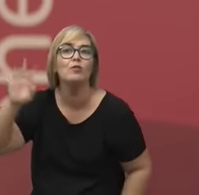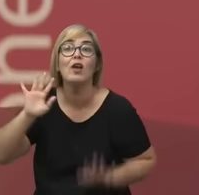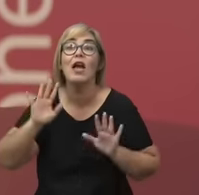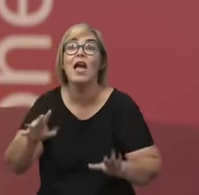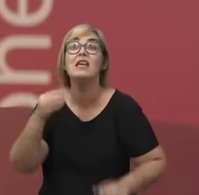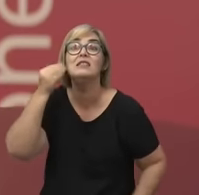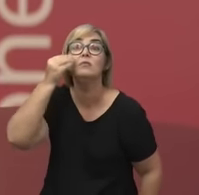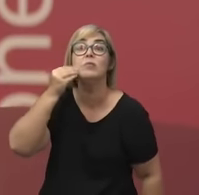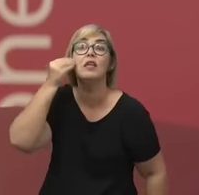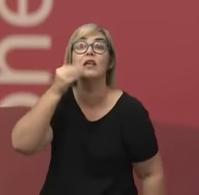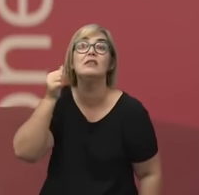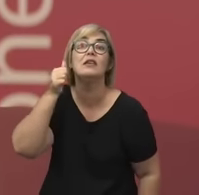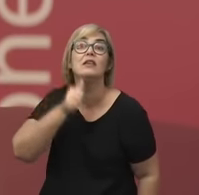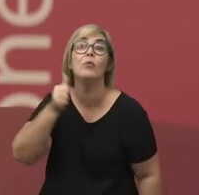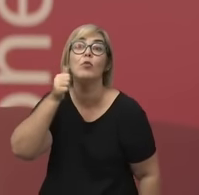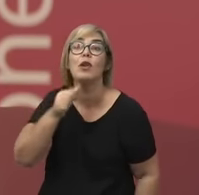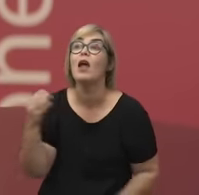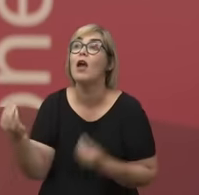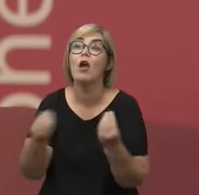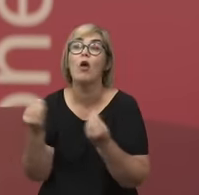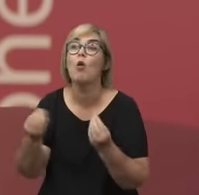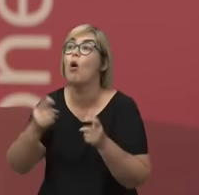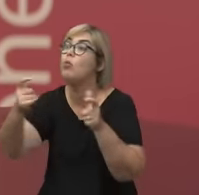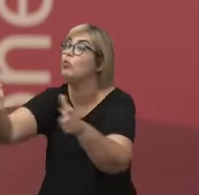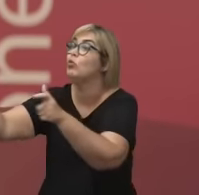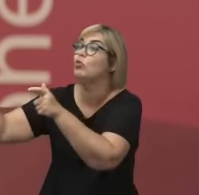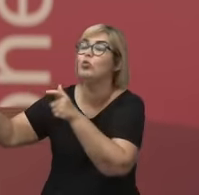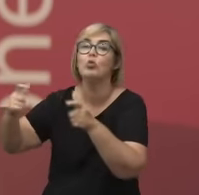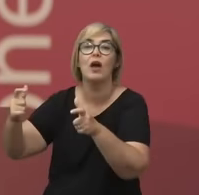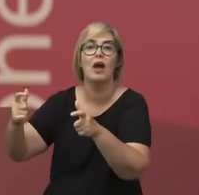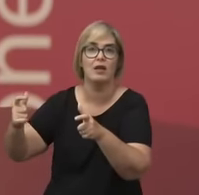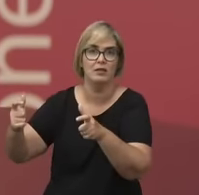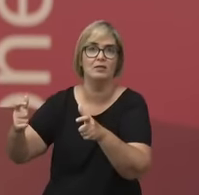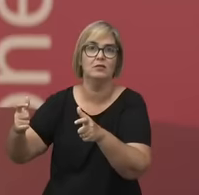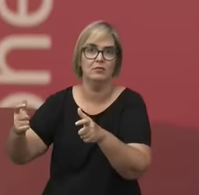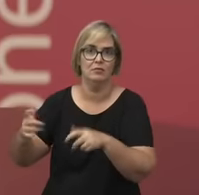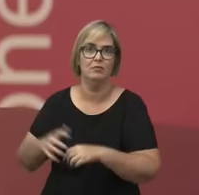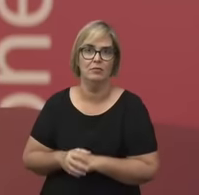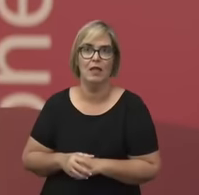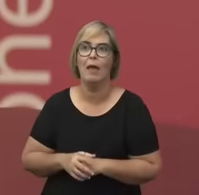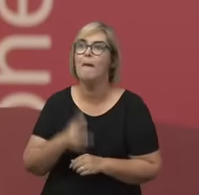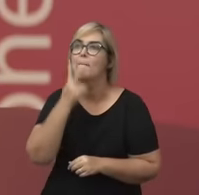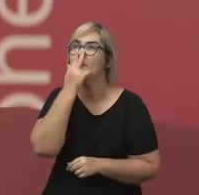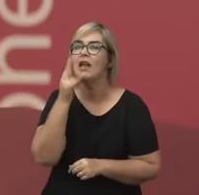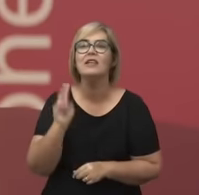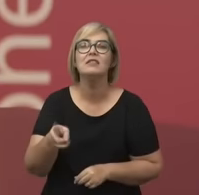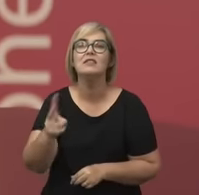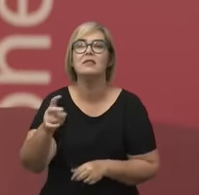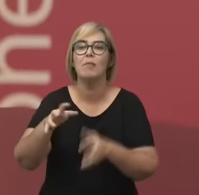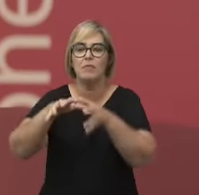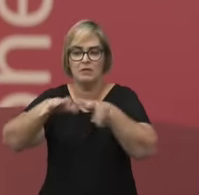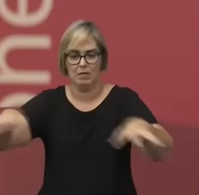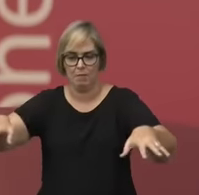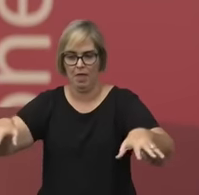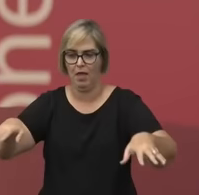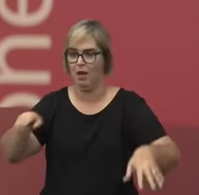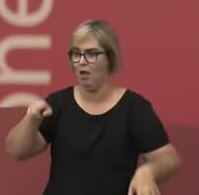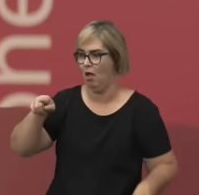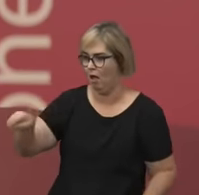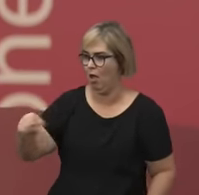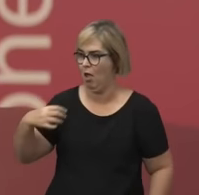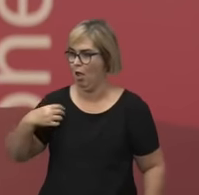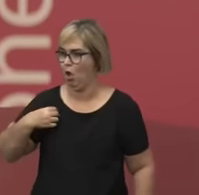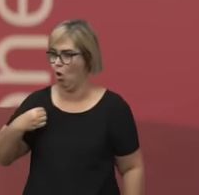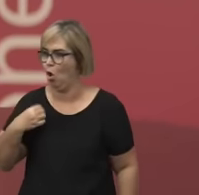generificadas, né, assim, são todas divididas por expectativas de gênero, da cor que a gente escolhe usar nas nossas camisas,